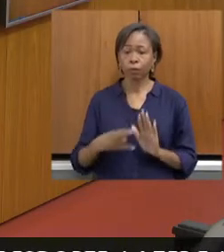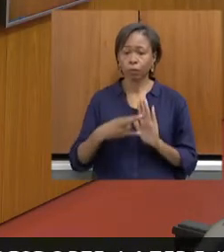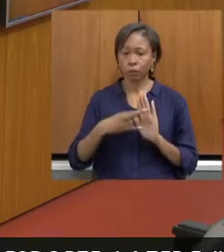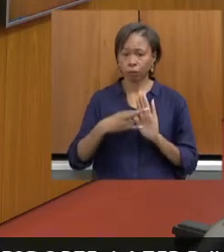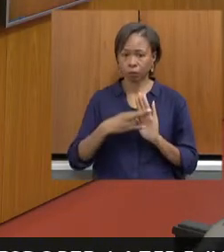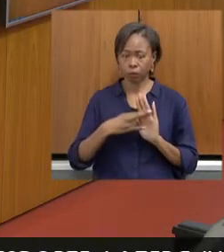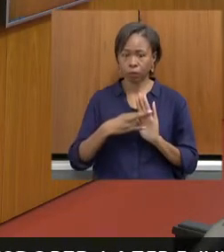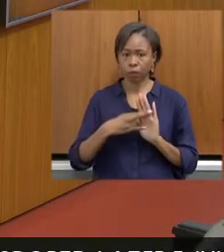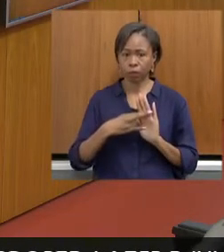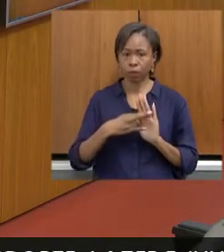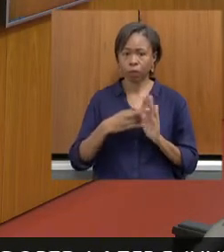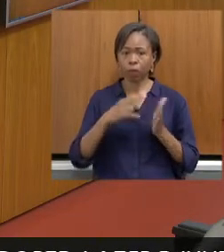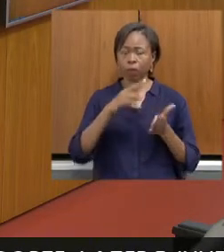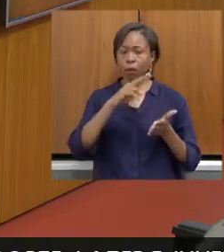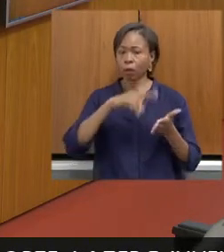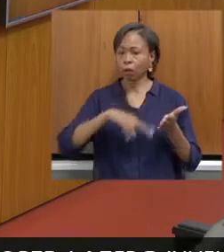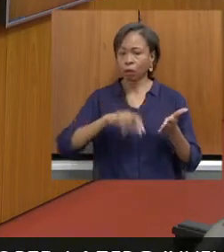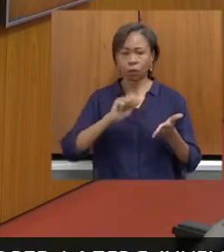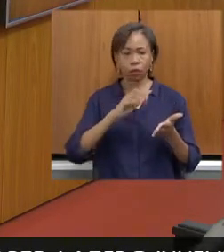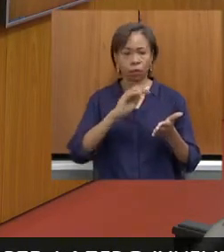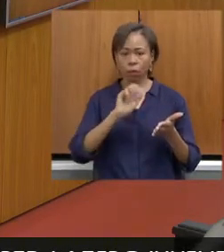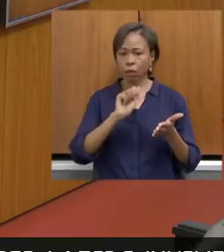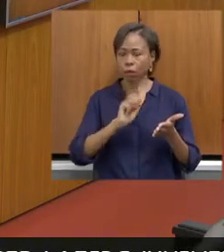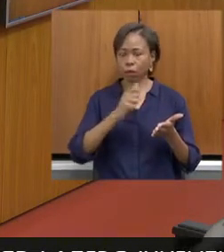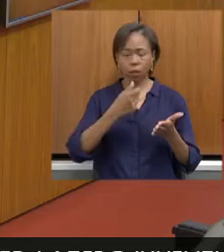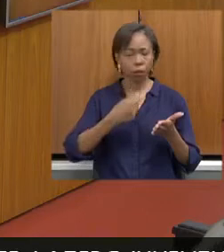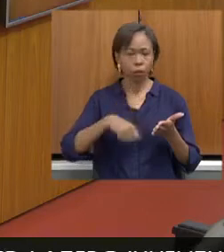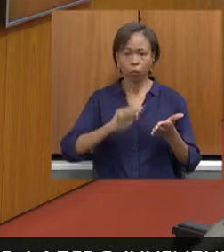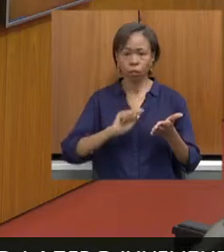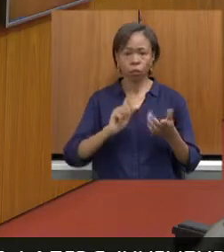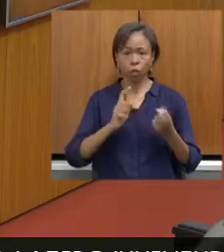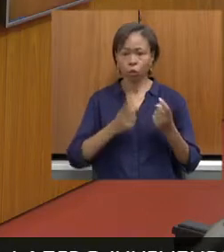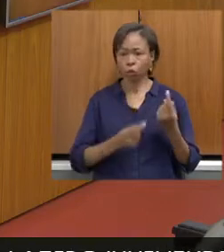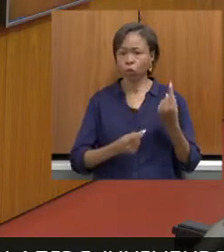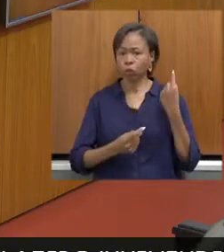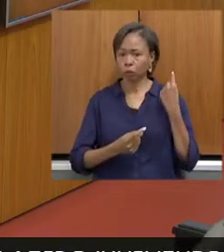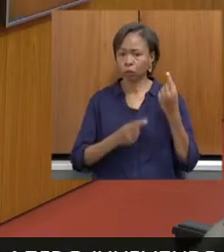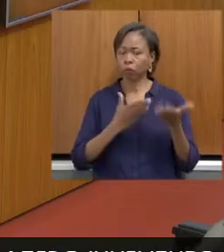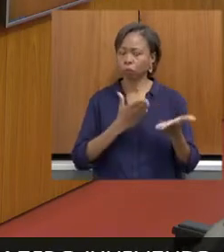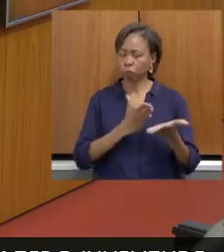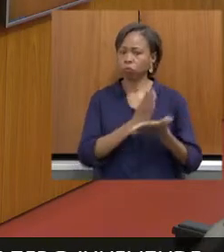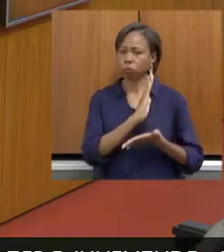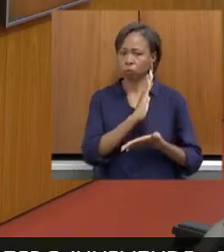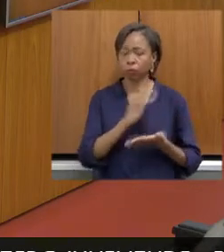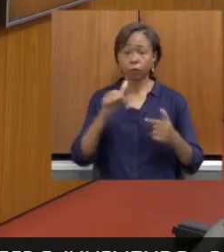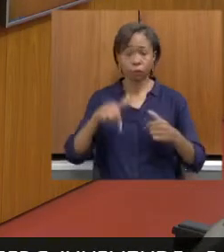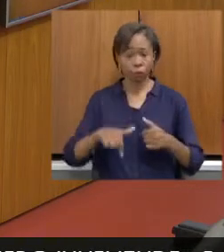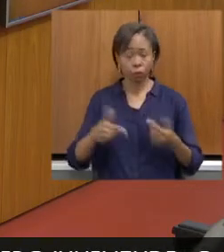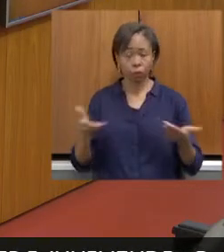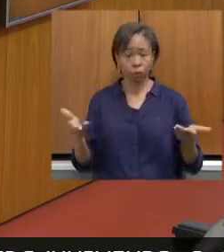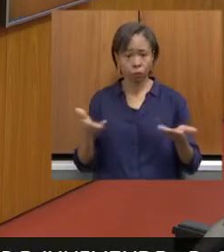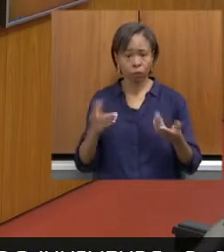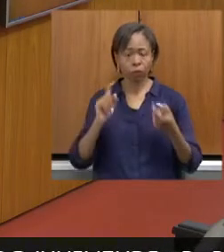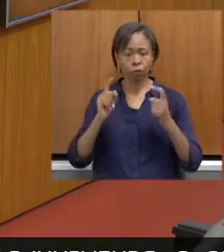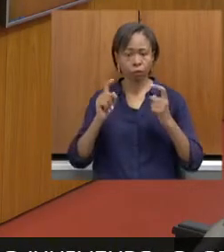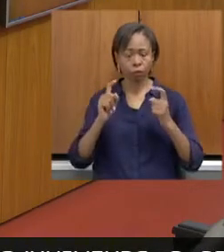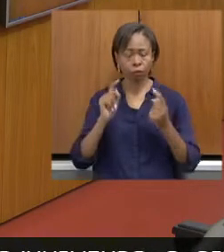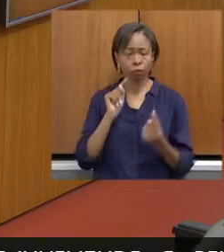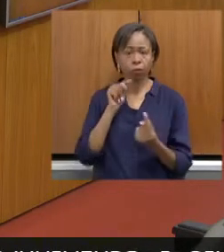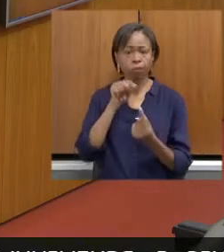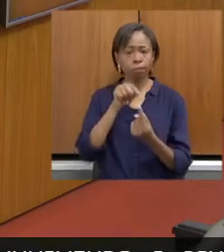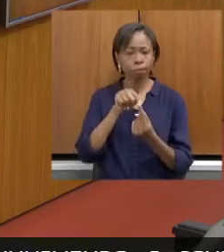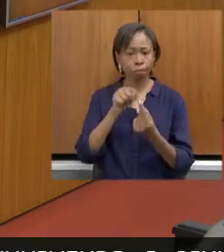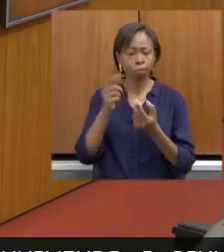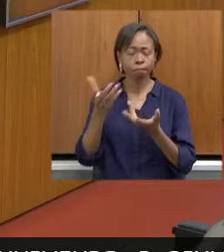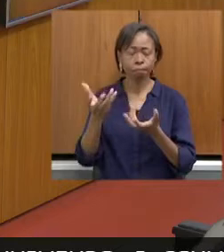dispensa a leitura da ata da reunião anterior e considera aprovada. Esta reunião se destina a receber,